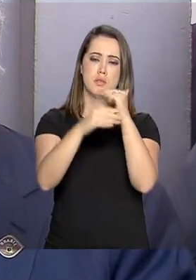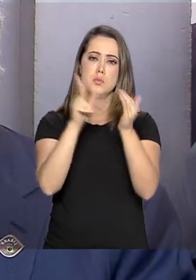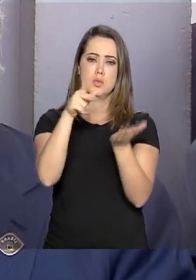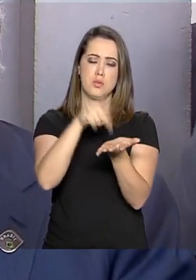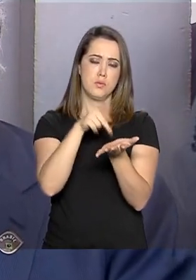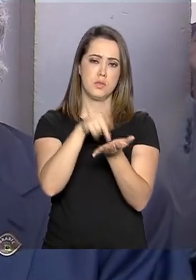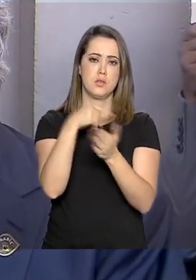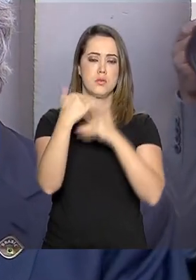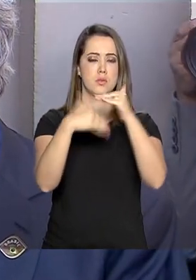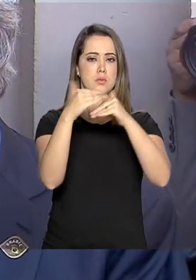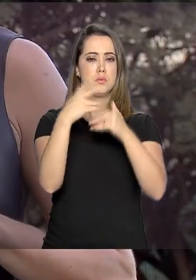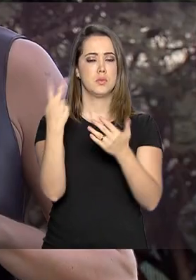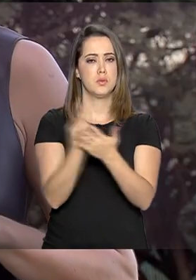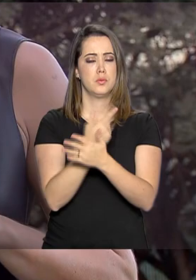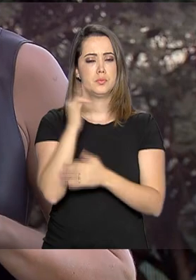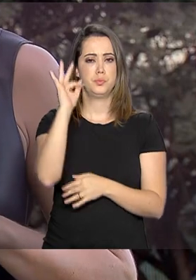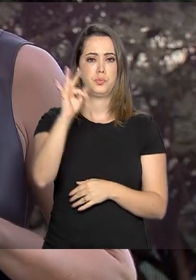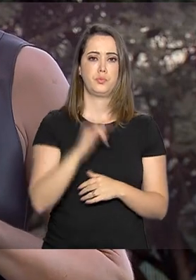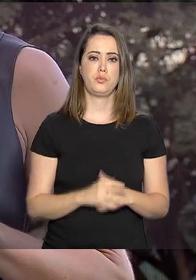respeito do crescimento.